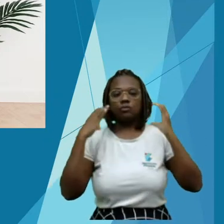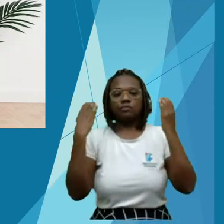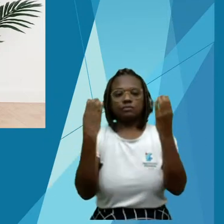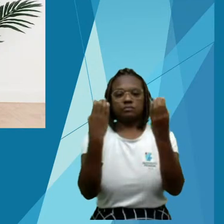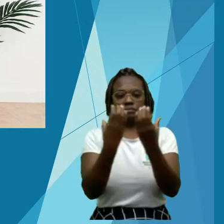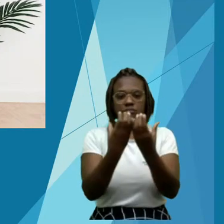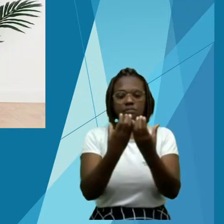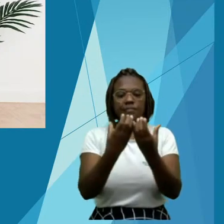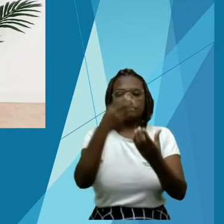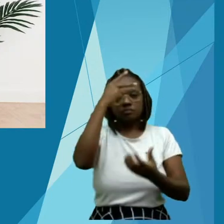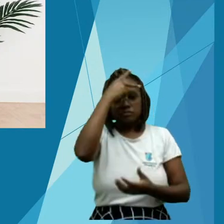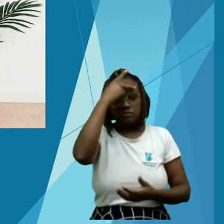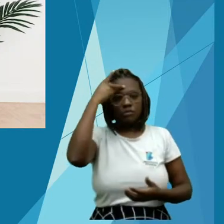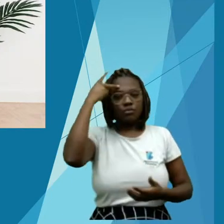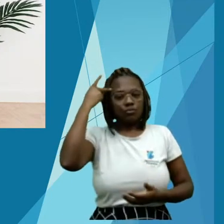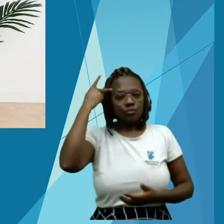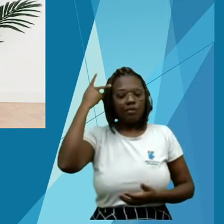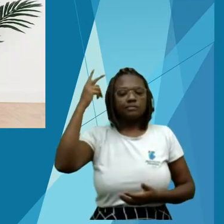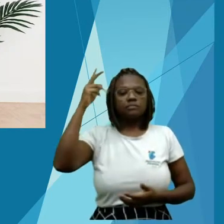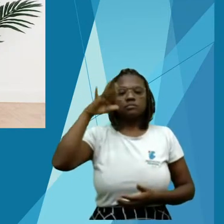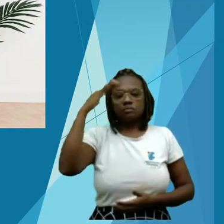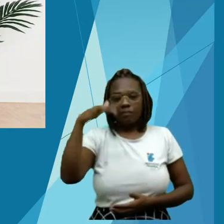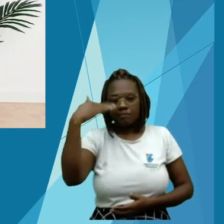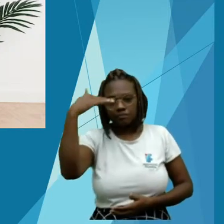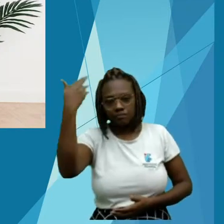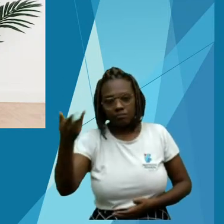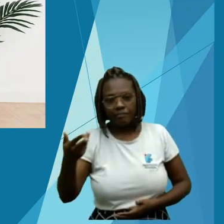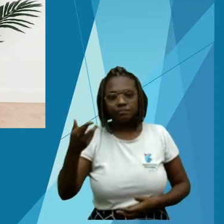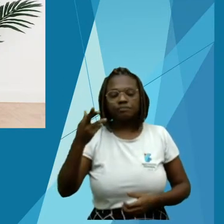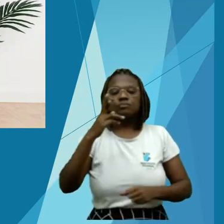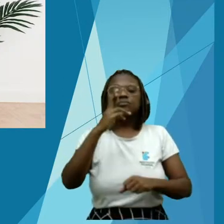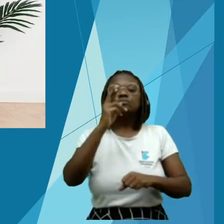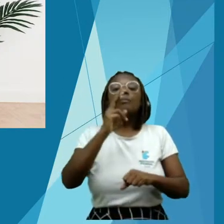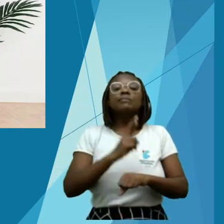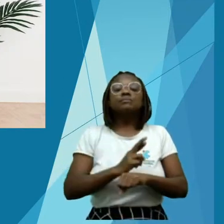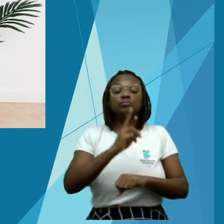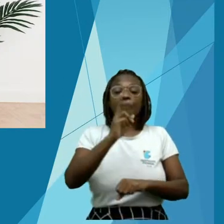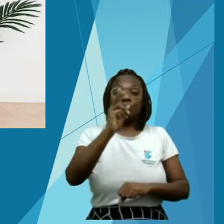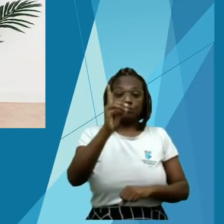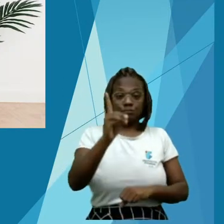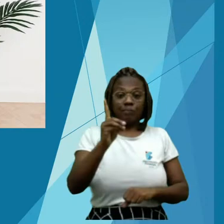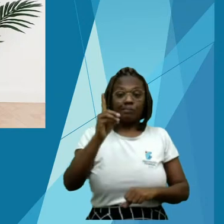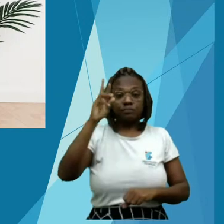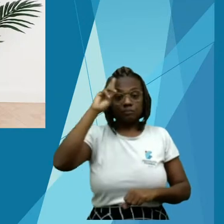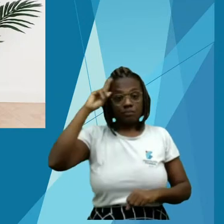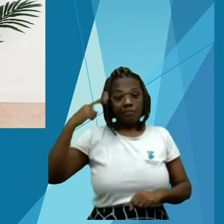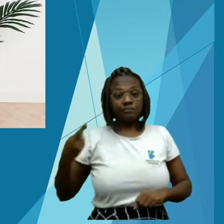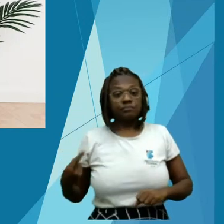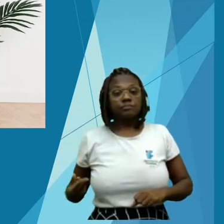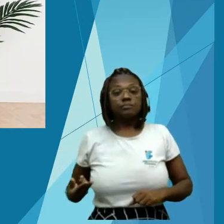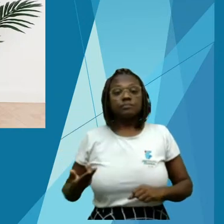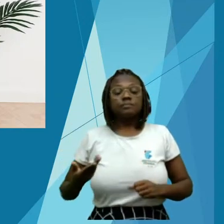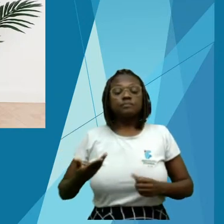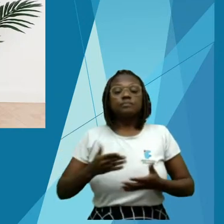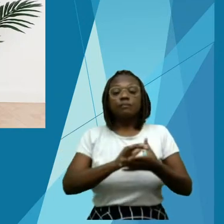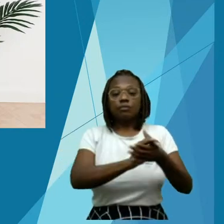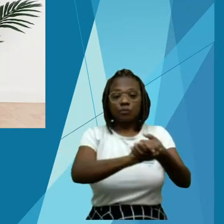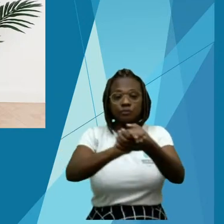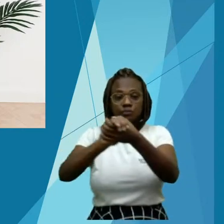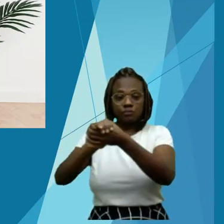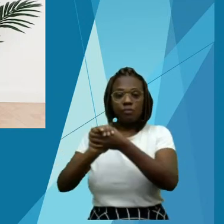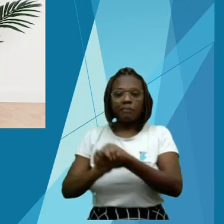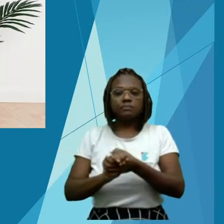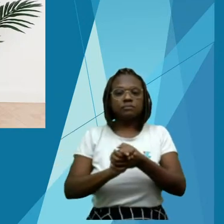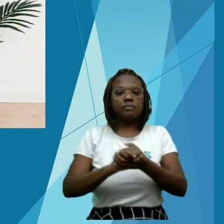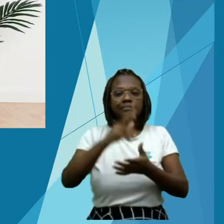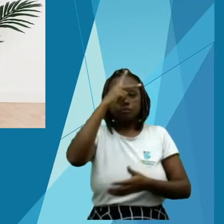Federal. Sou docente de língua inglesa no Campo Chapuri. Em setembro desse ano, publiquei um livro